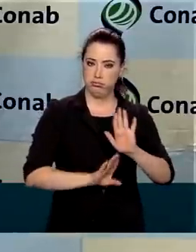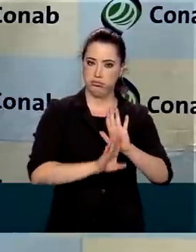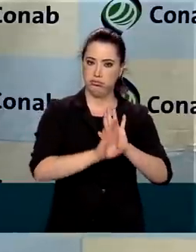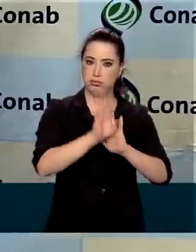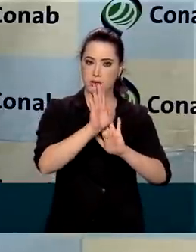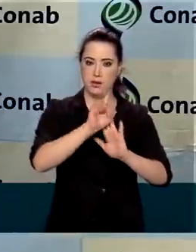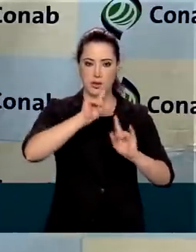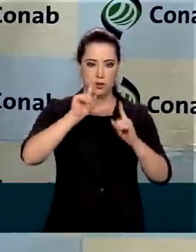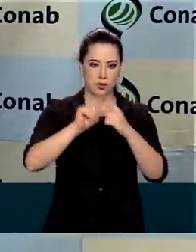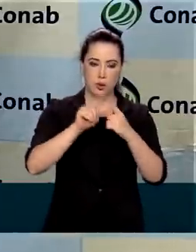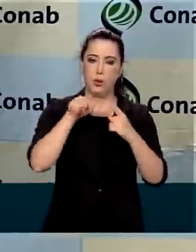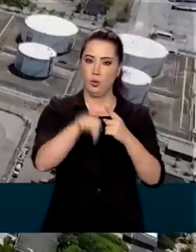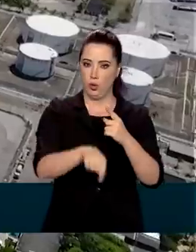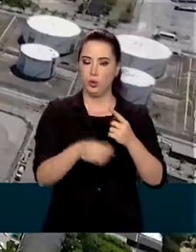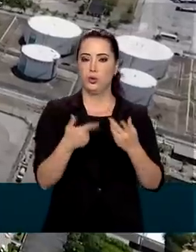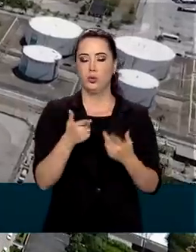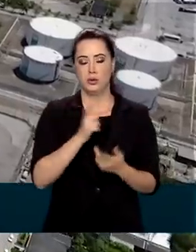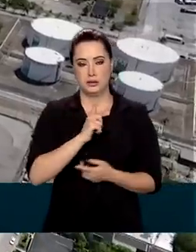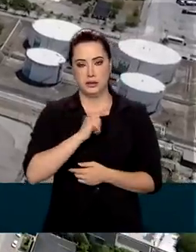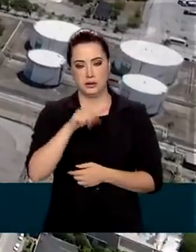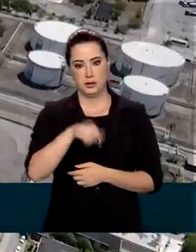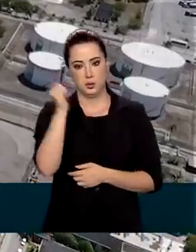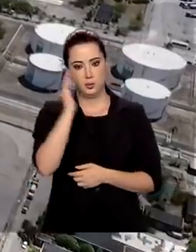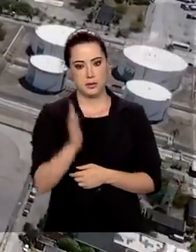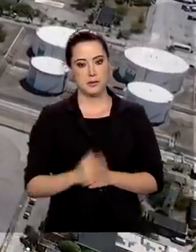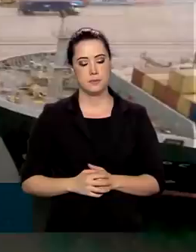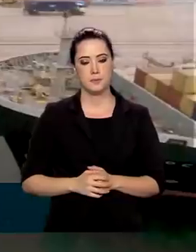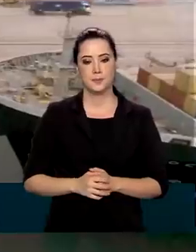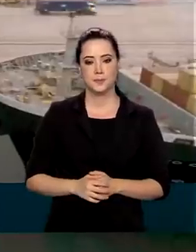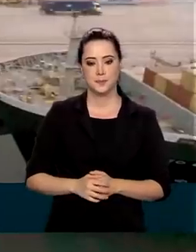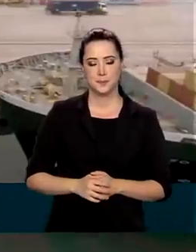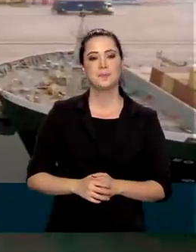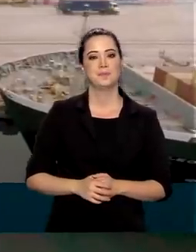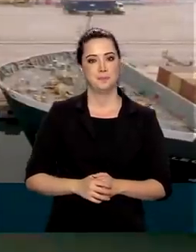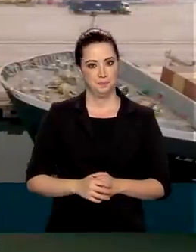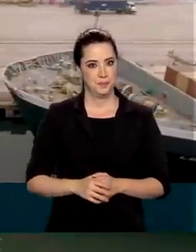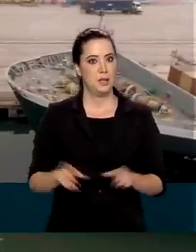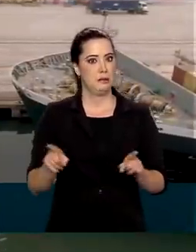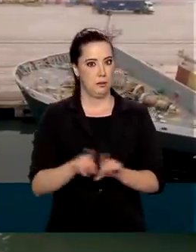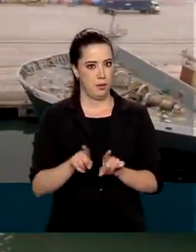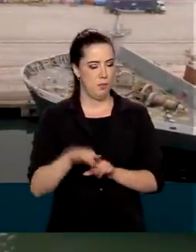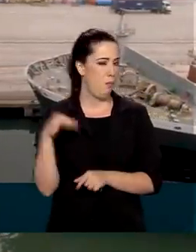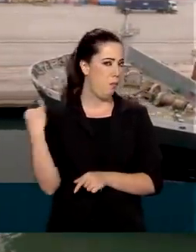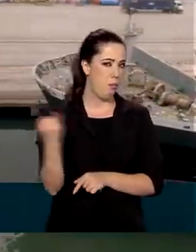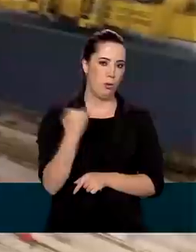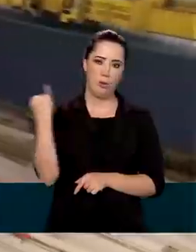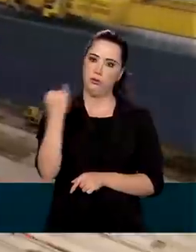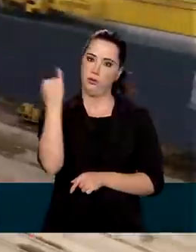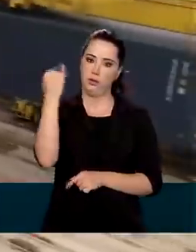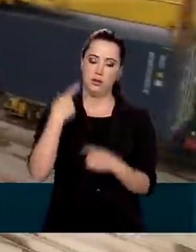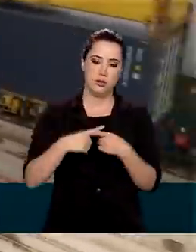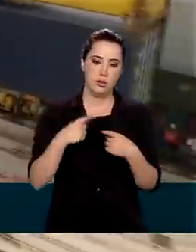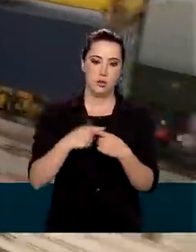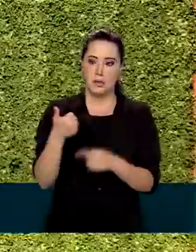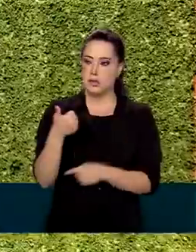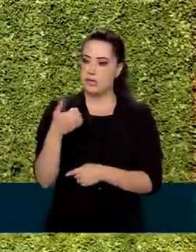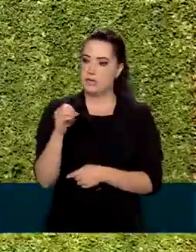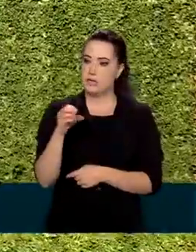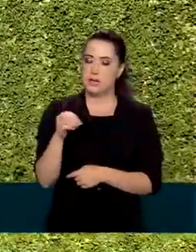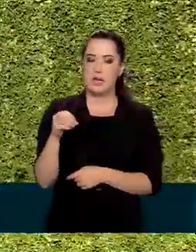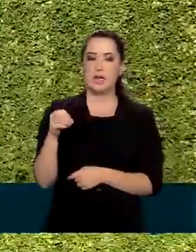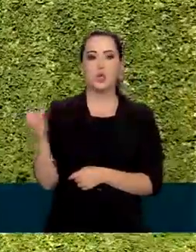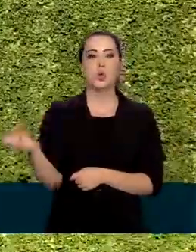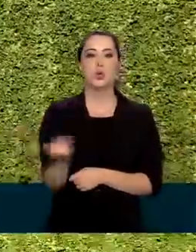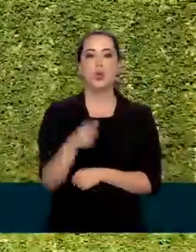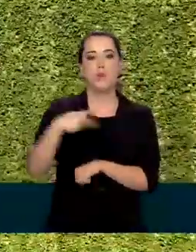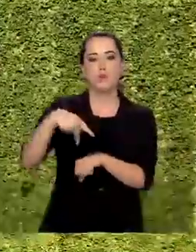base em produtividade. O agronegócio também foi destaque com a abertura de 100 novos mercados para